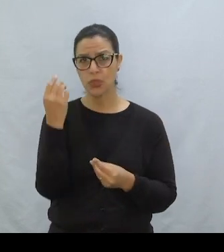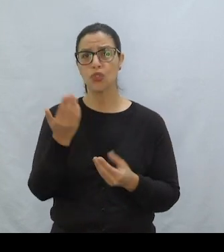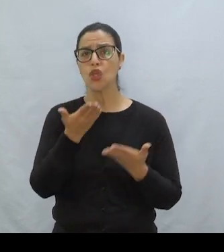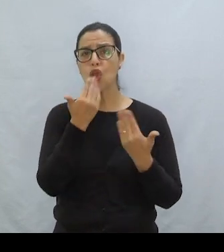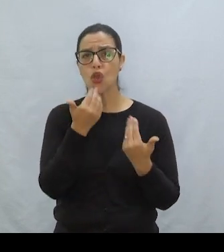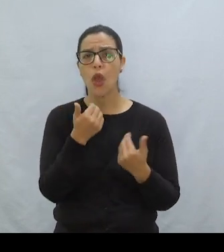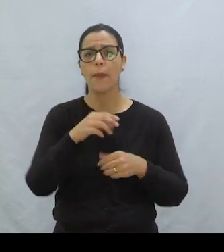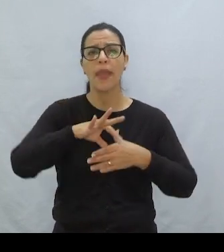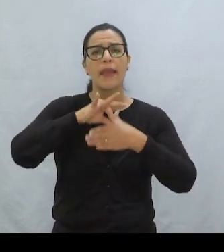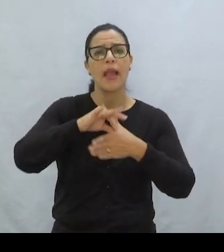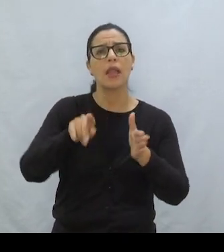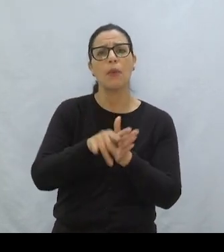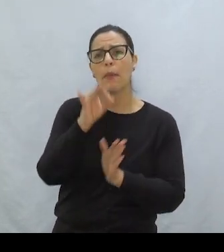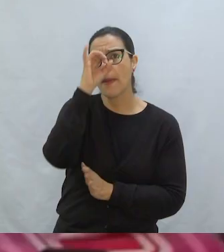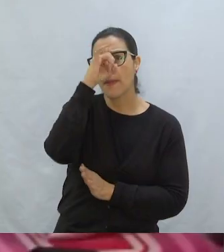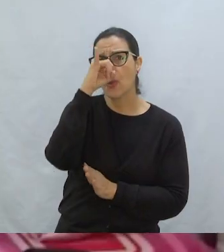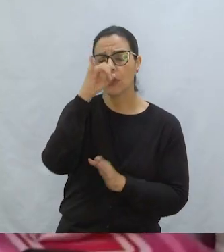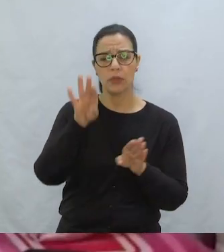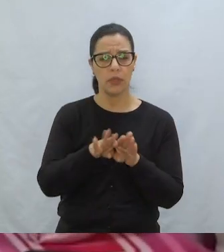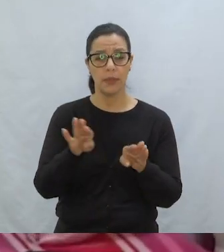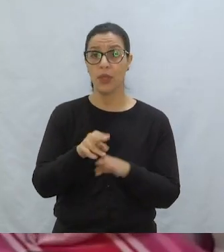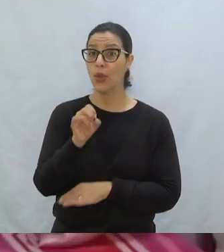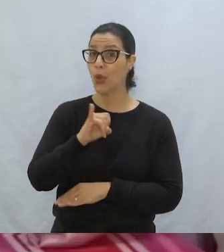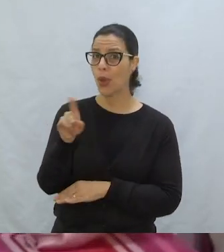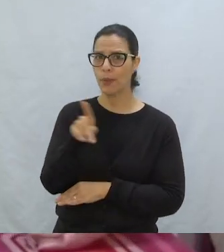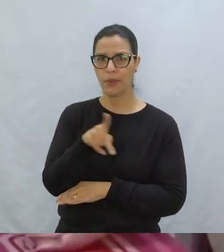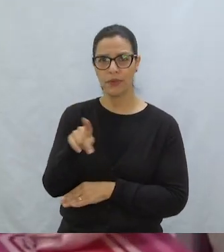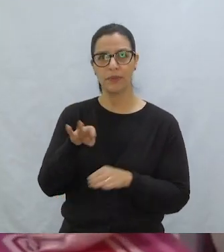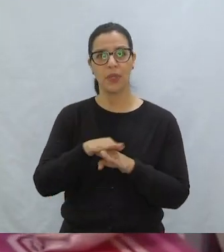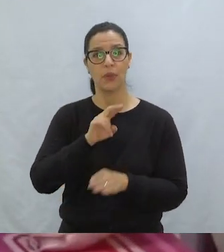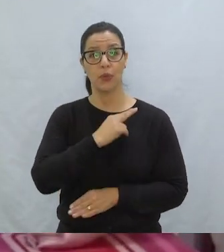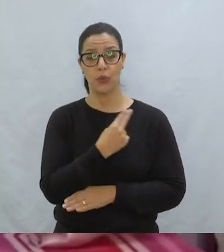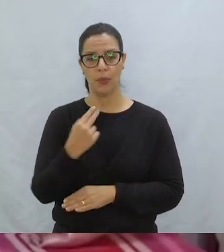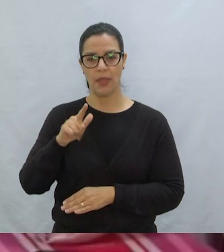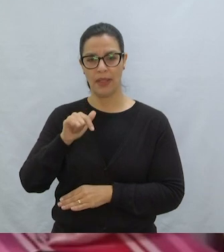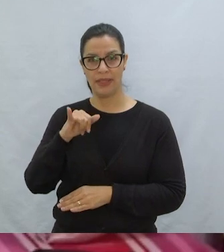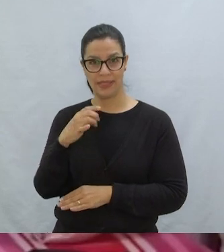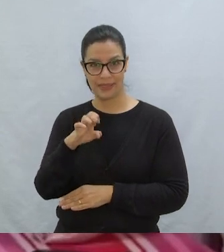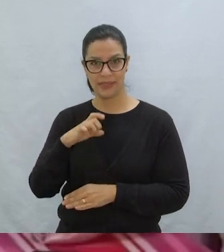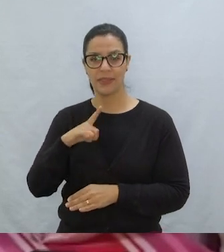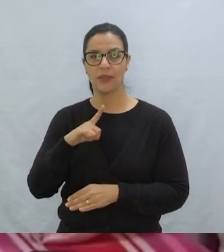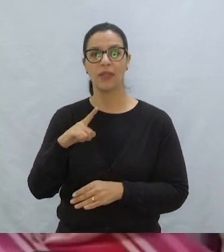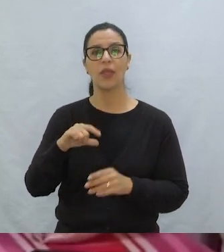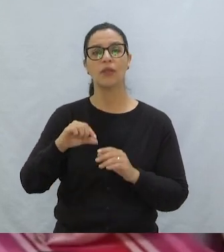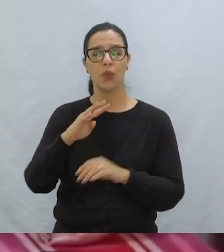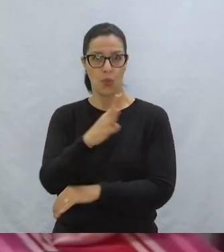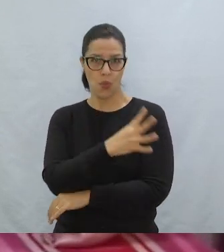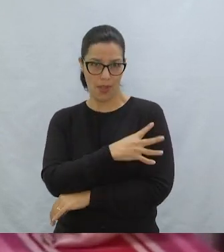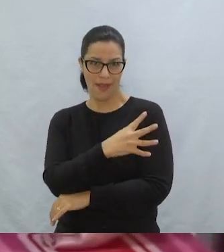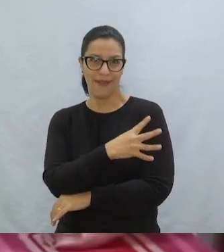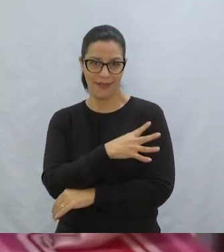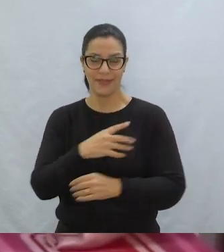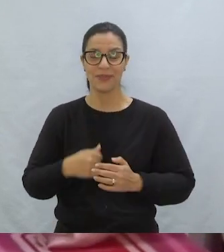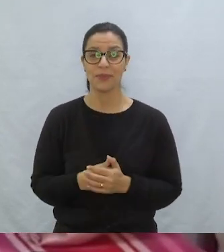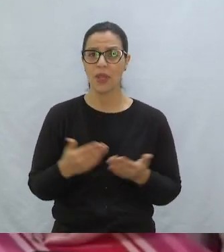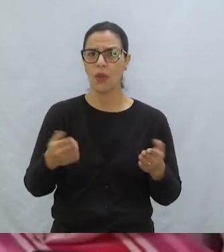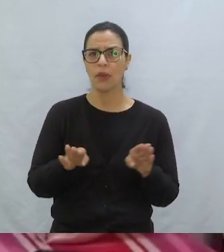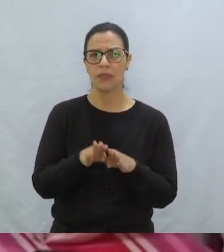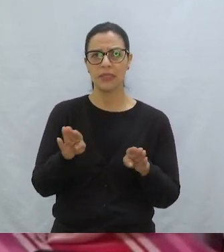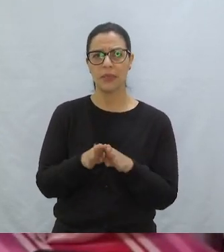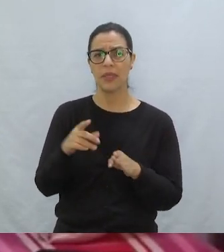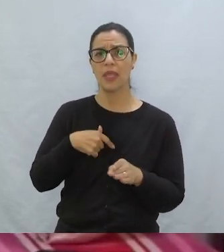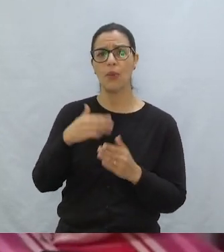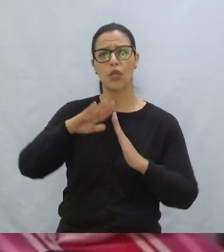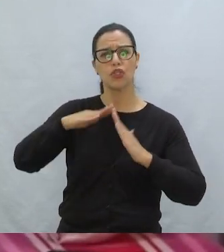gente come carne Que vem do porco Oi, profe Eu me chamo Alice Sou do quarto ano